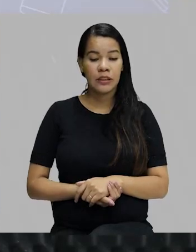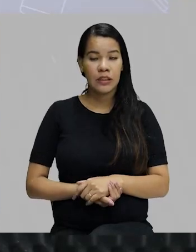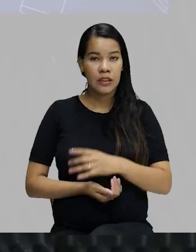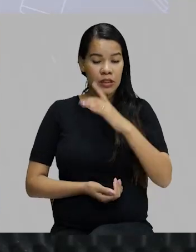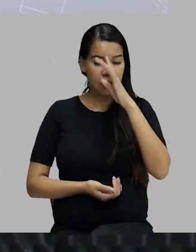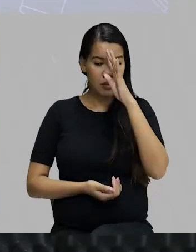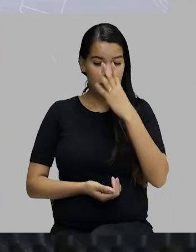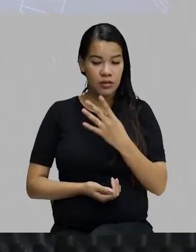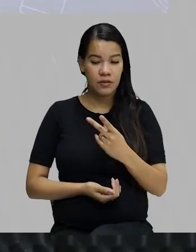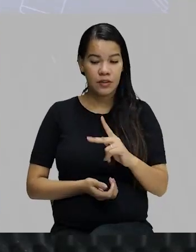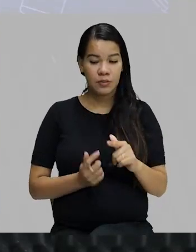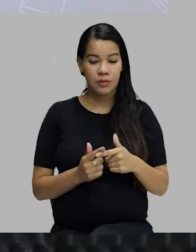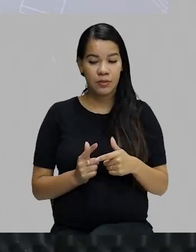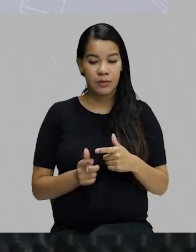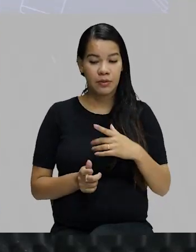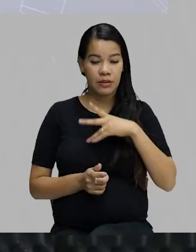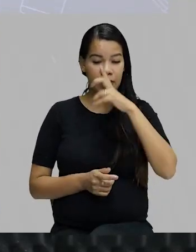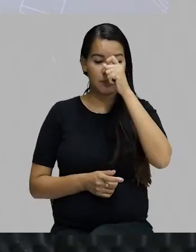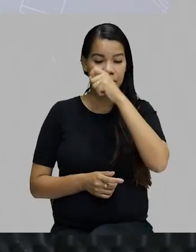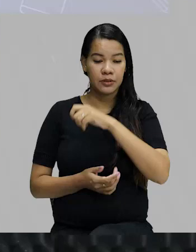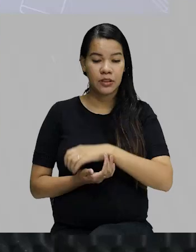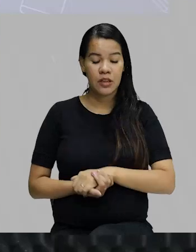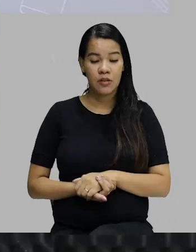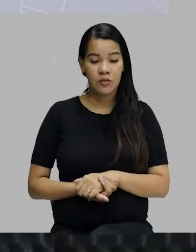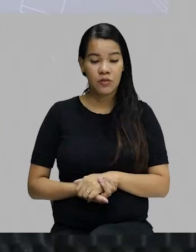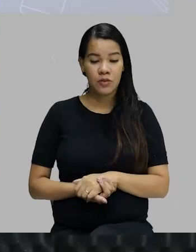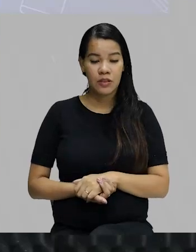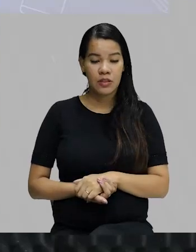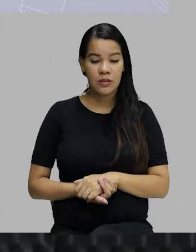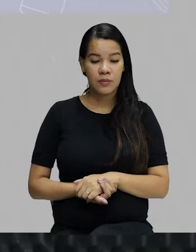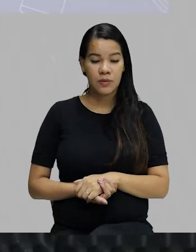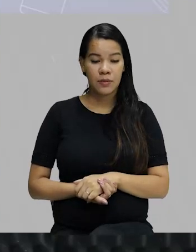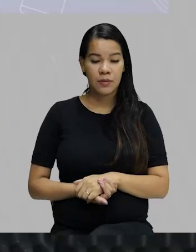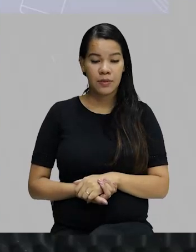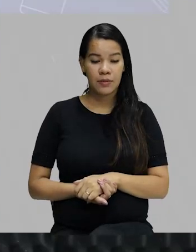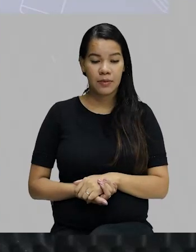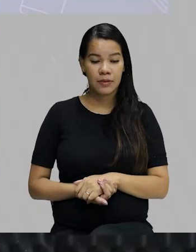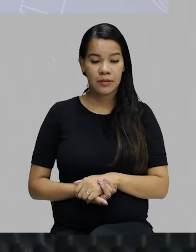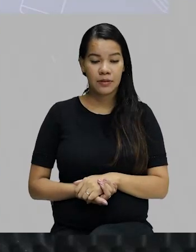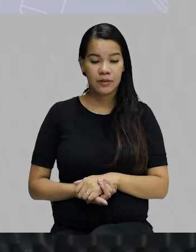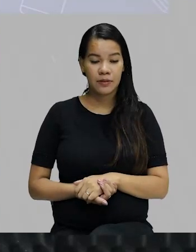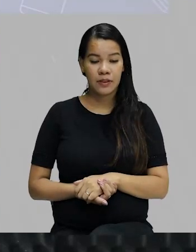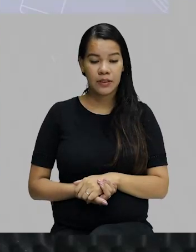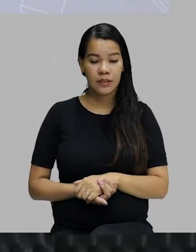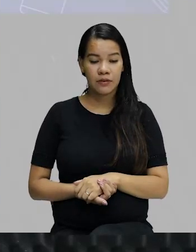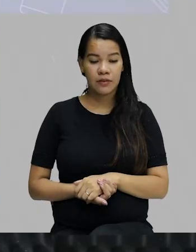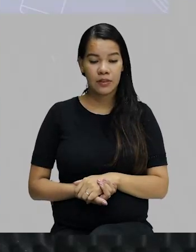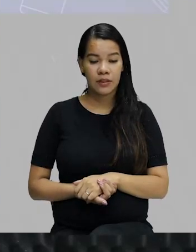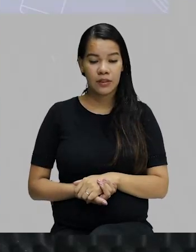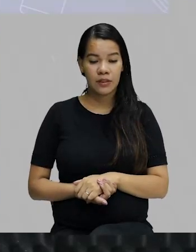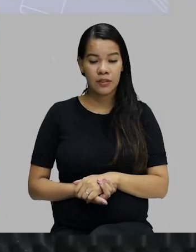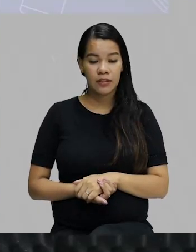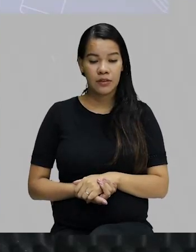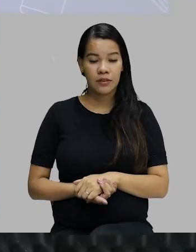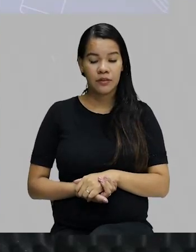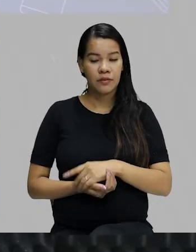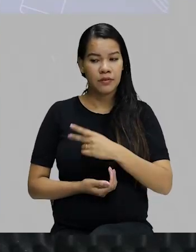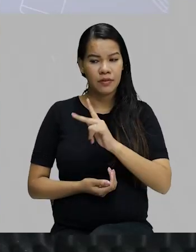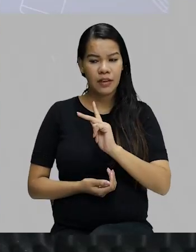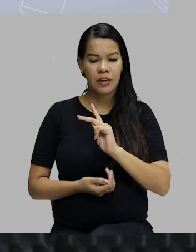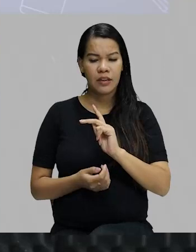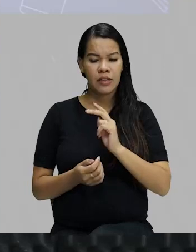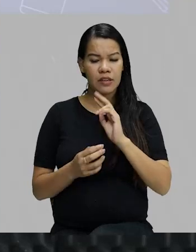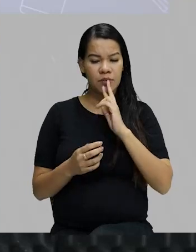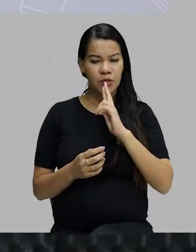resolva este problema rápido. Vê a ser tu tareas. Vá fazer o dever de casa.